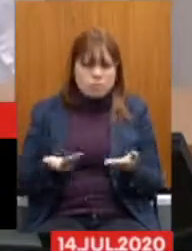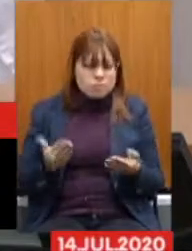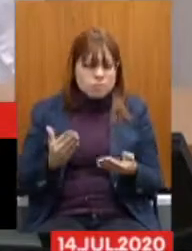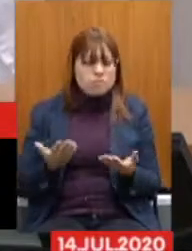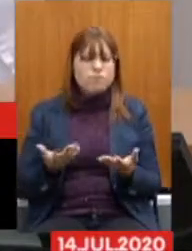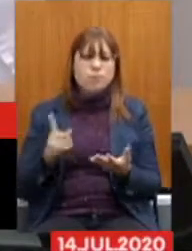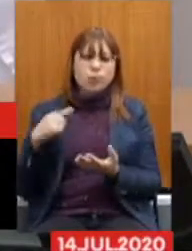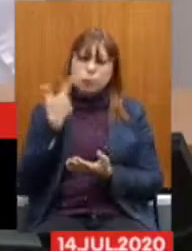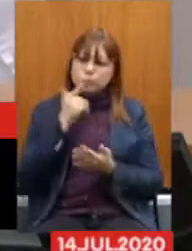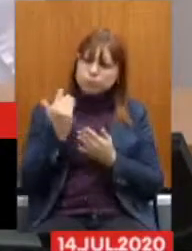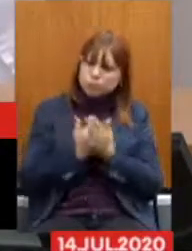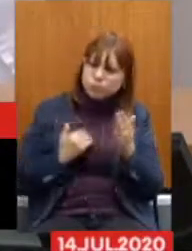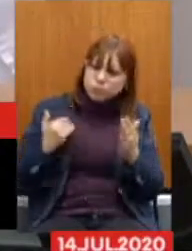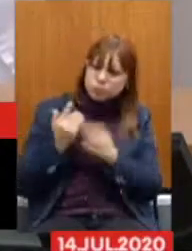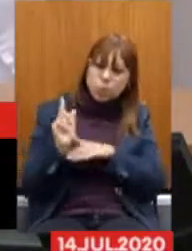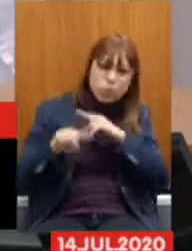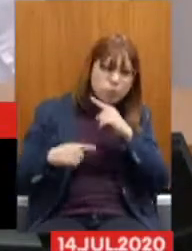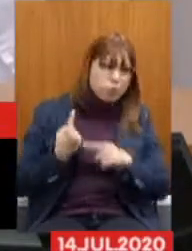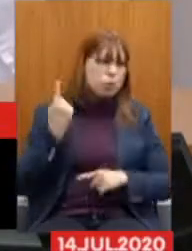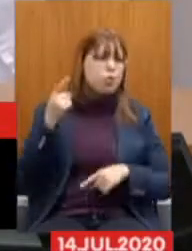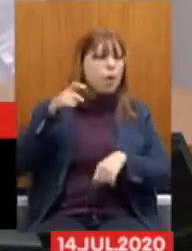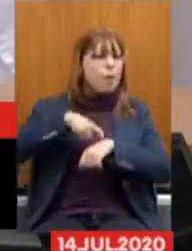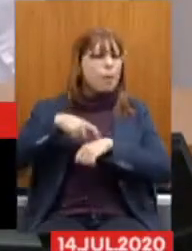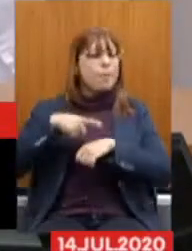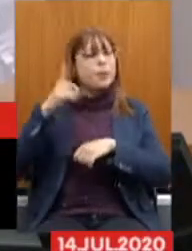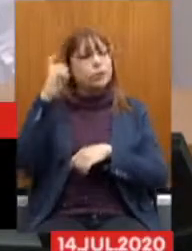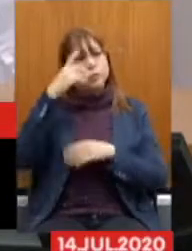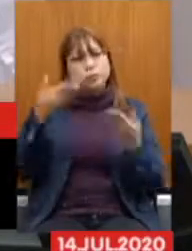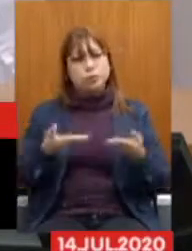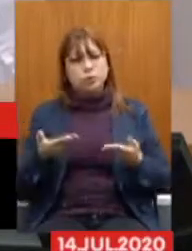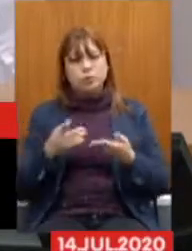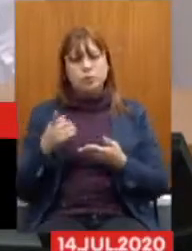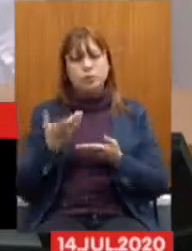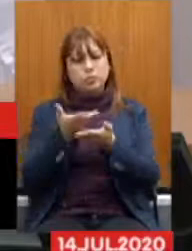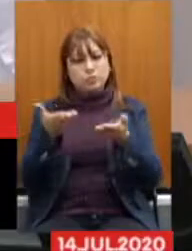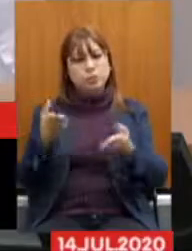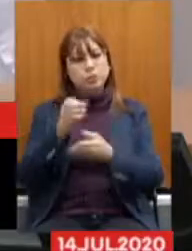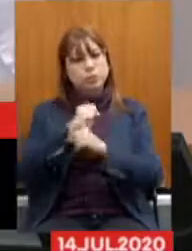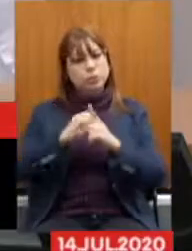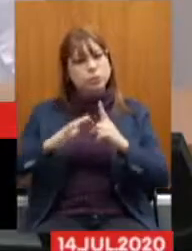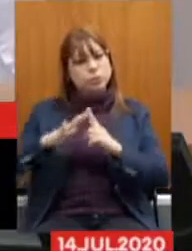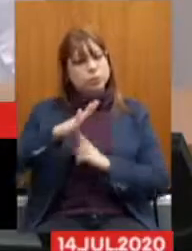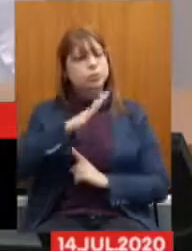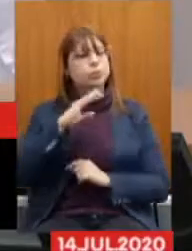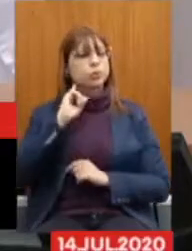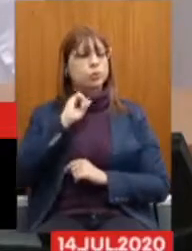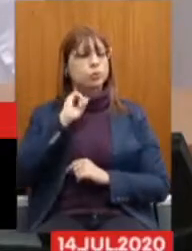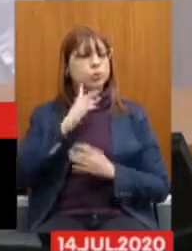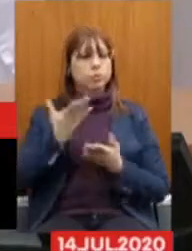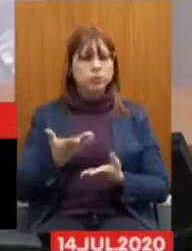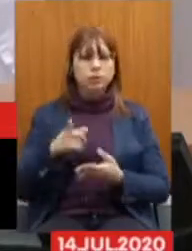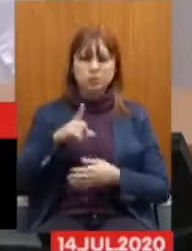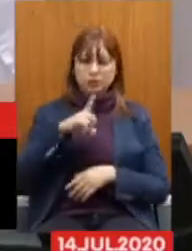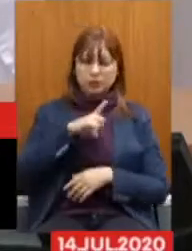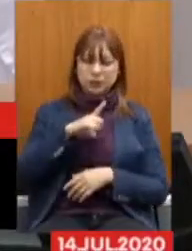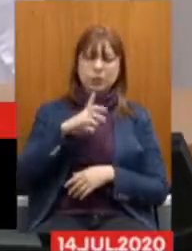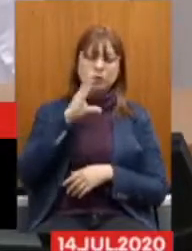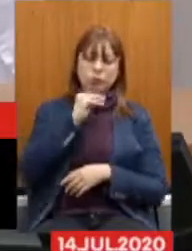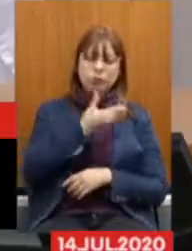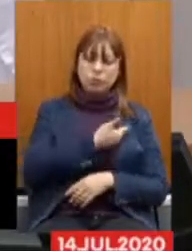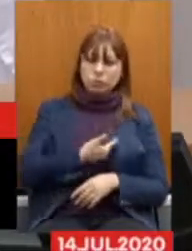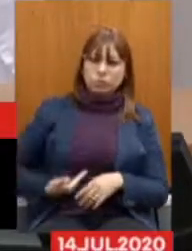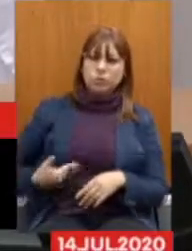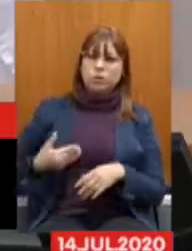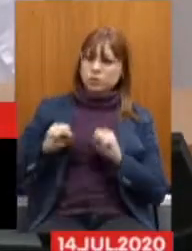a gente superar Essa fase difícil Para a sociedade mineira Para esses servidores públicos Que estão à frente Defendendo